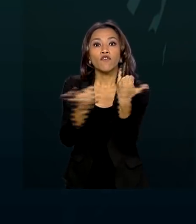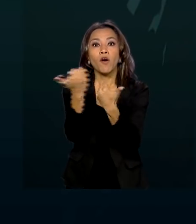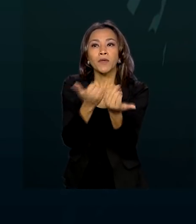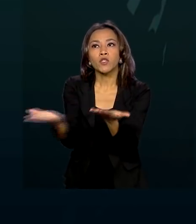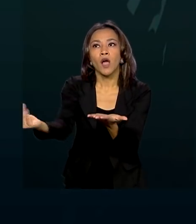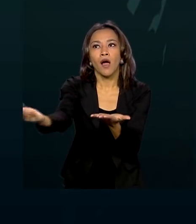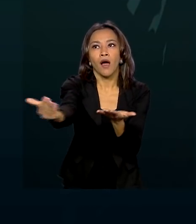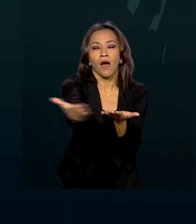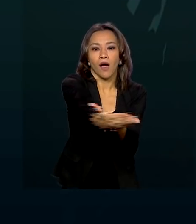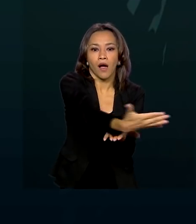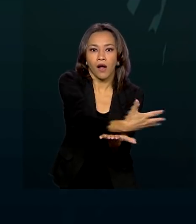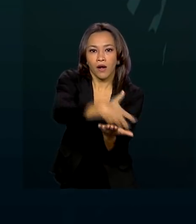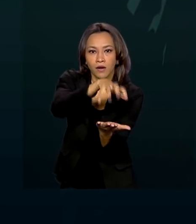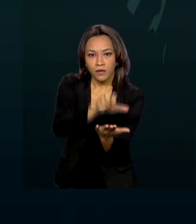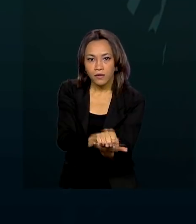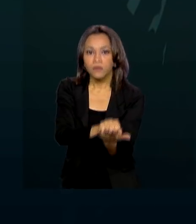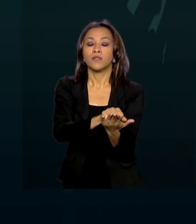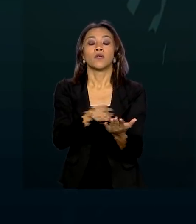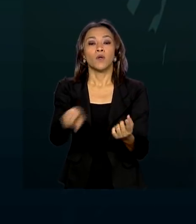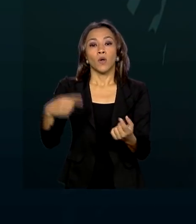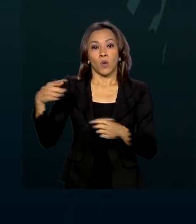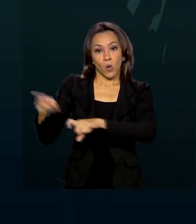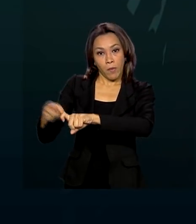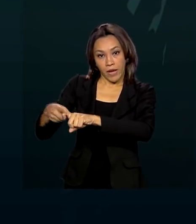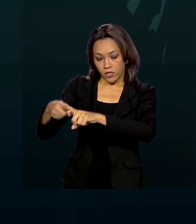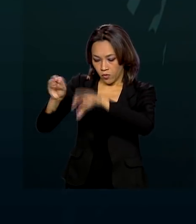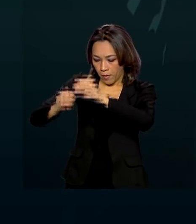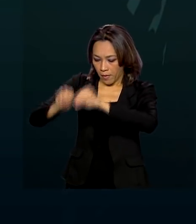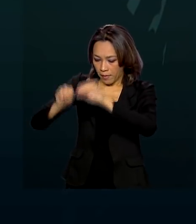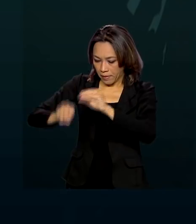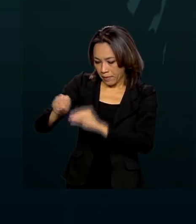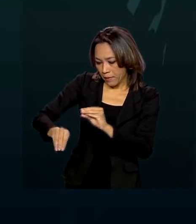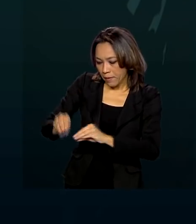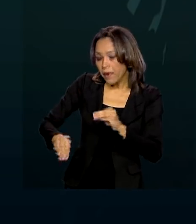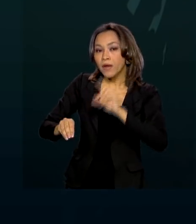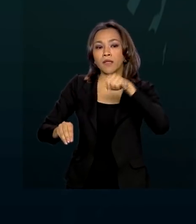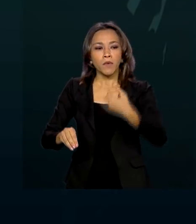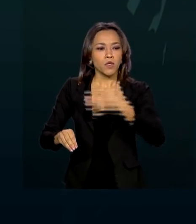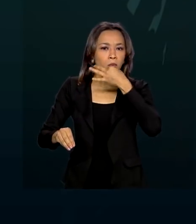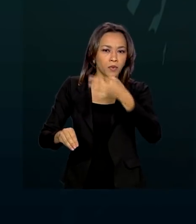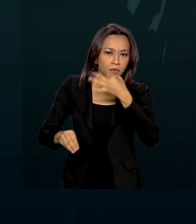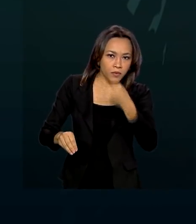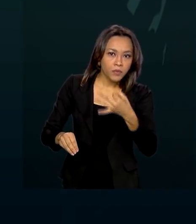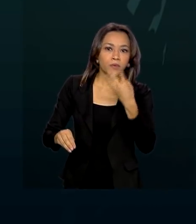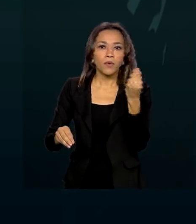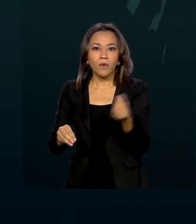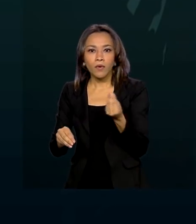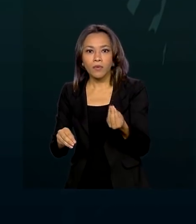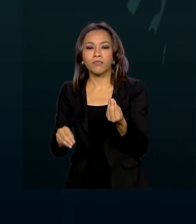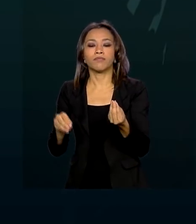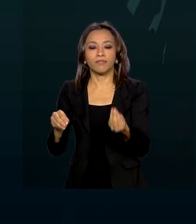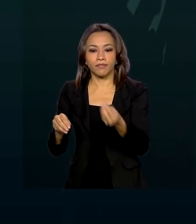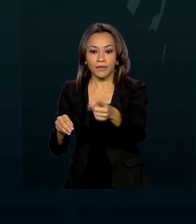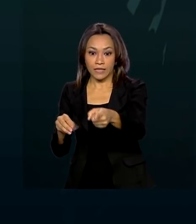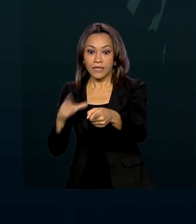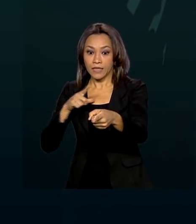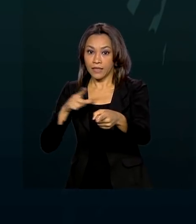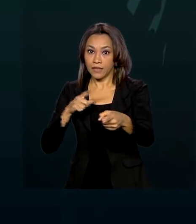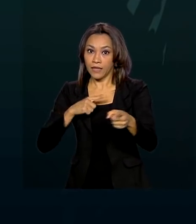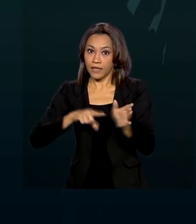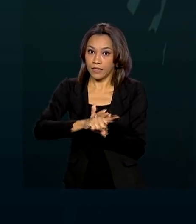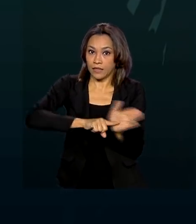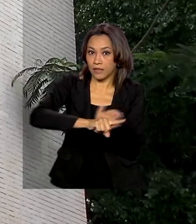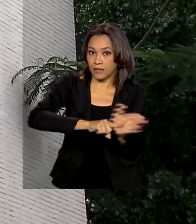O médico preenche um questionário e, em seguida, recebe sugestões de procedimentos disponíveis na literatura